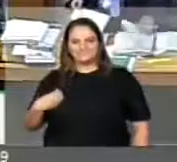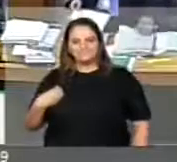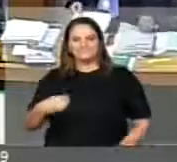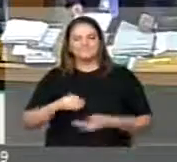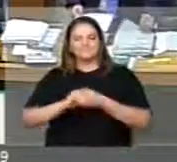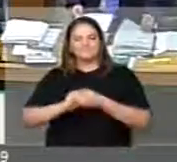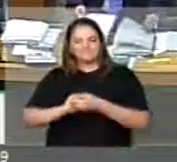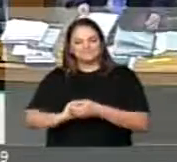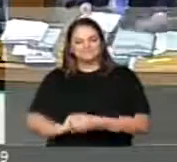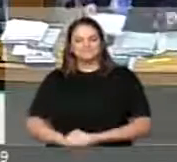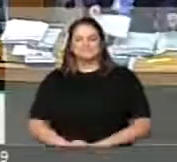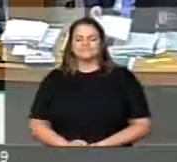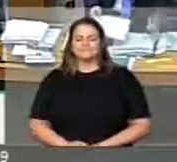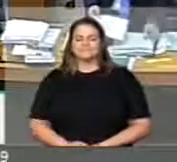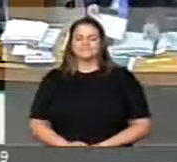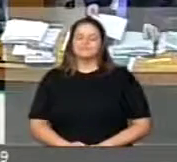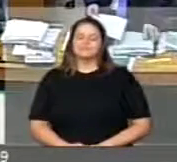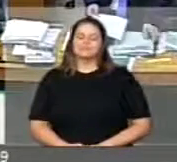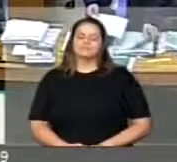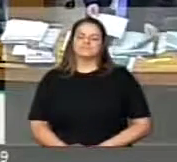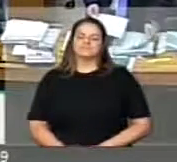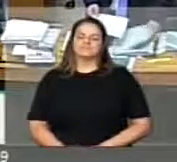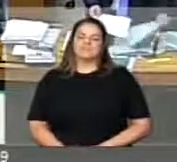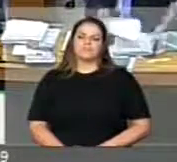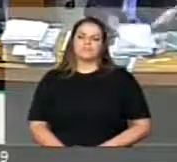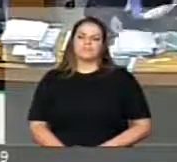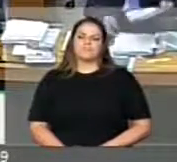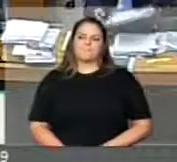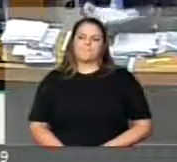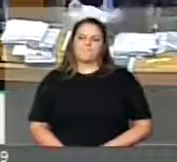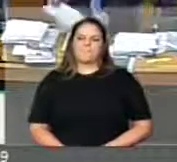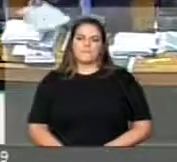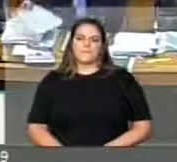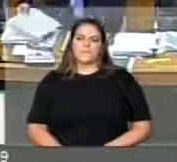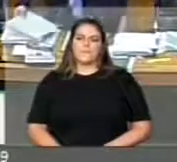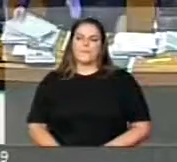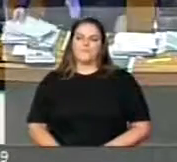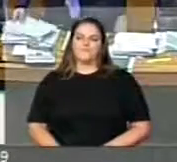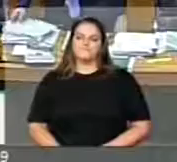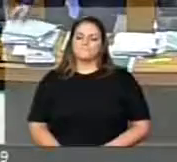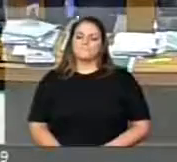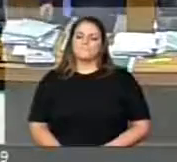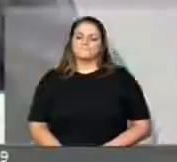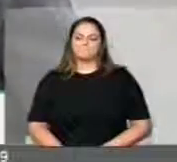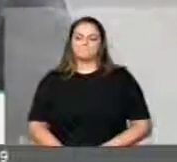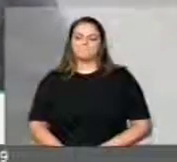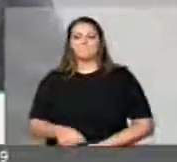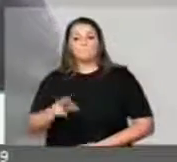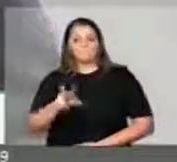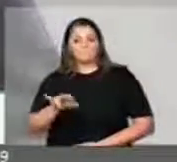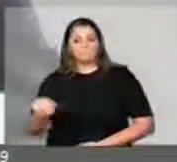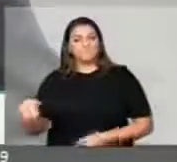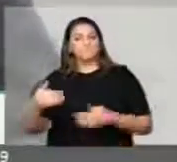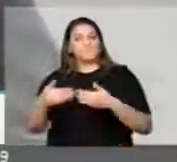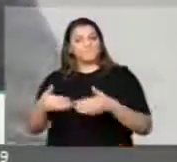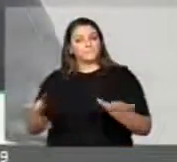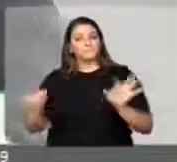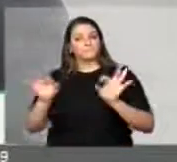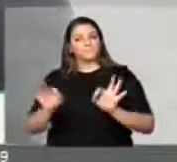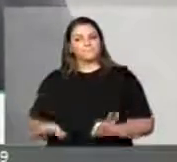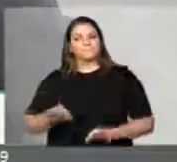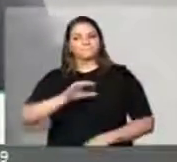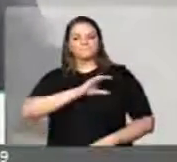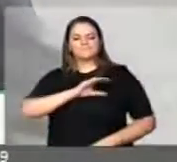nós estaremos nesse momento já fazendo o lançamento da frente parlamentar mista pela